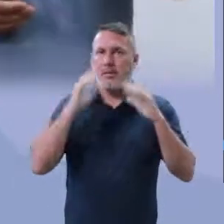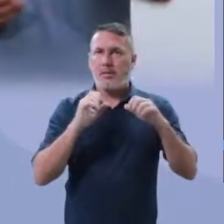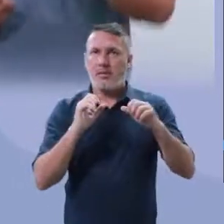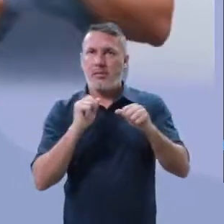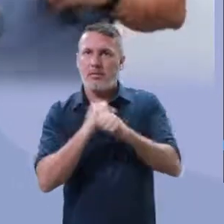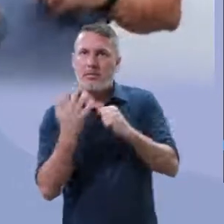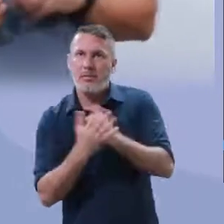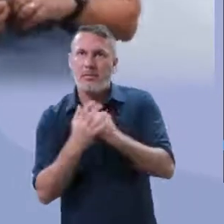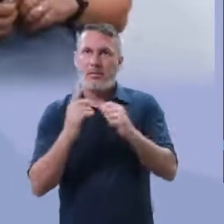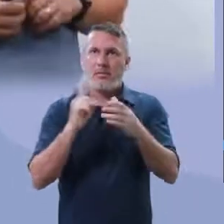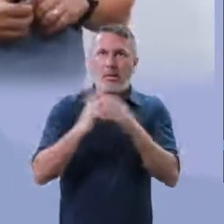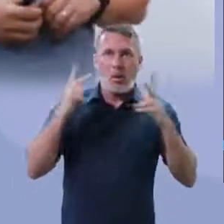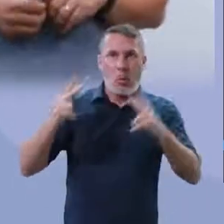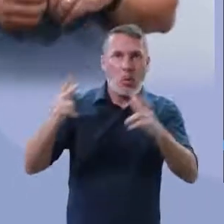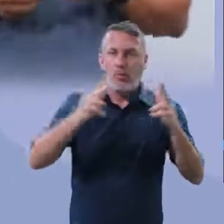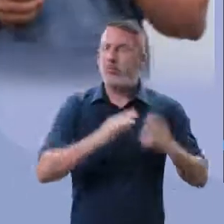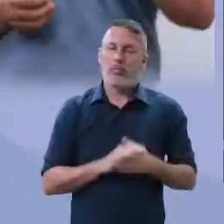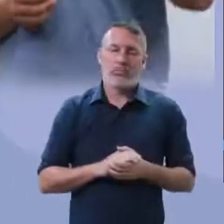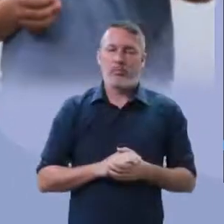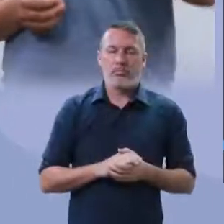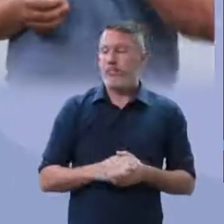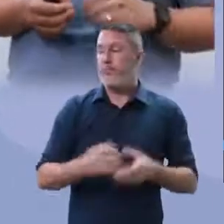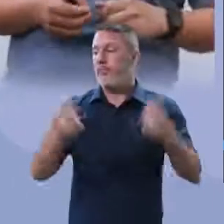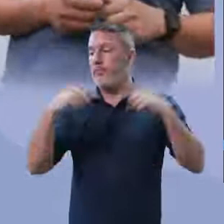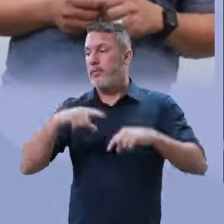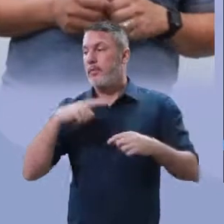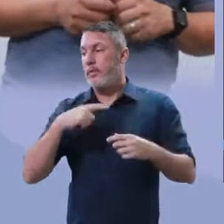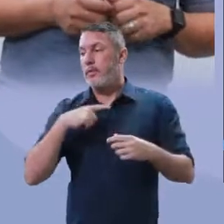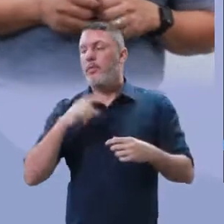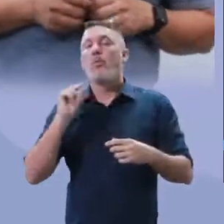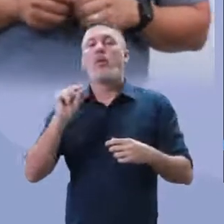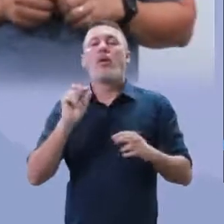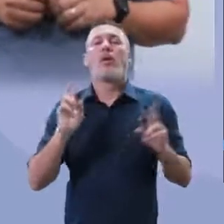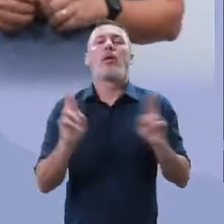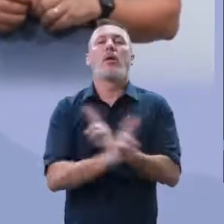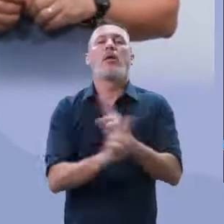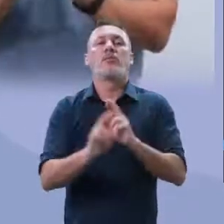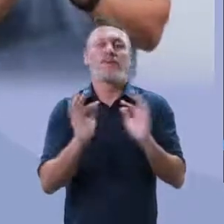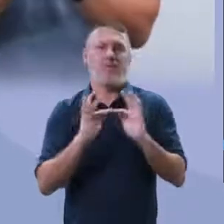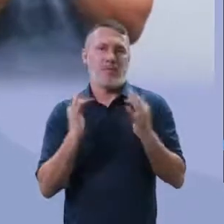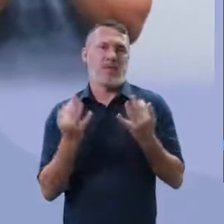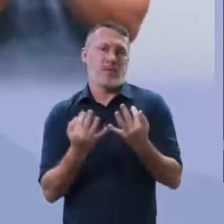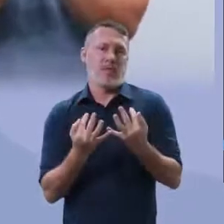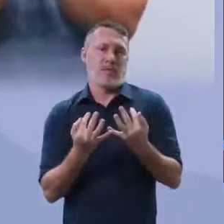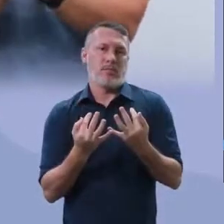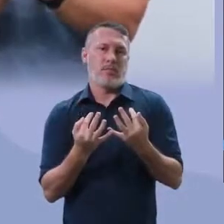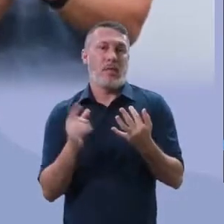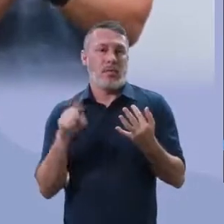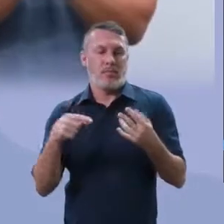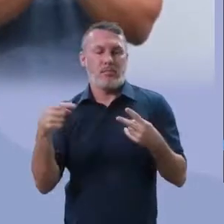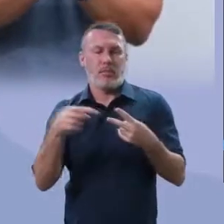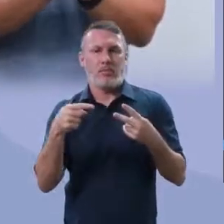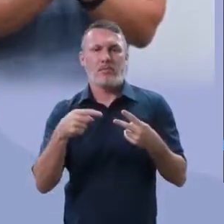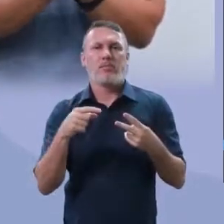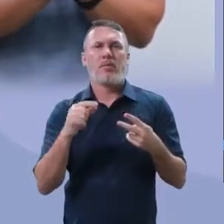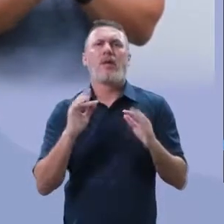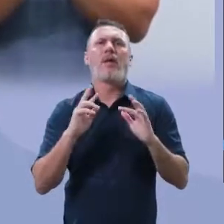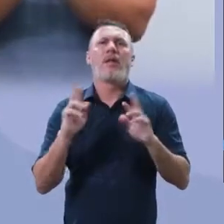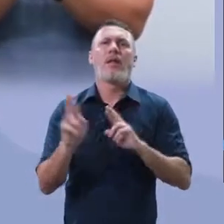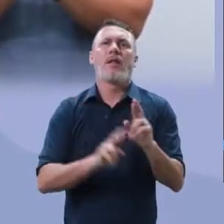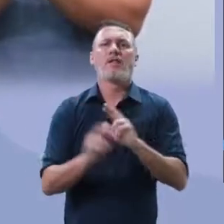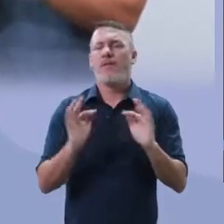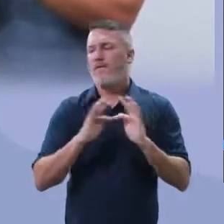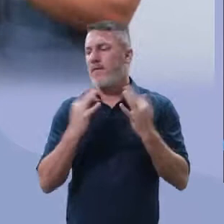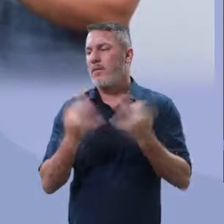nessa redação. A outra questão que nós temos ali é o relacionamento familiar durante a pandemia. Eu coloquei três etapas ali. Crianças,